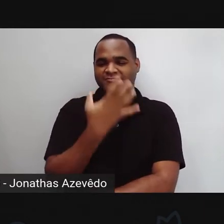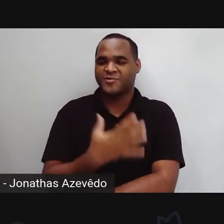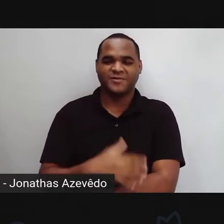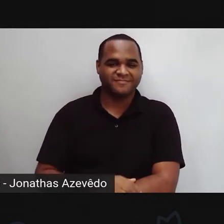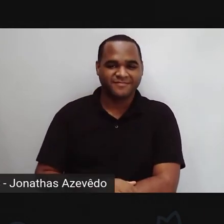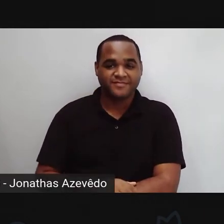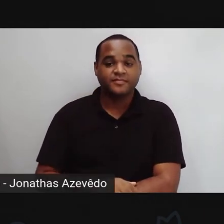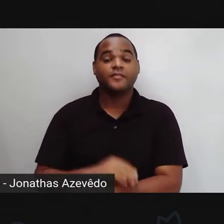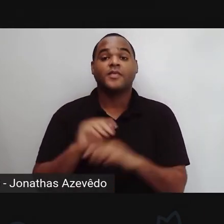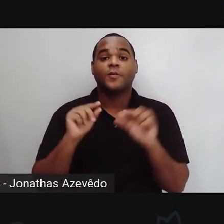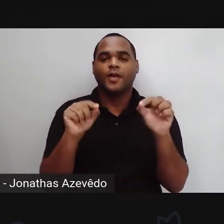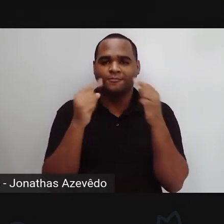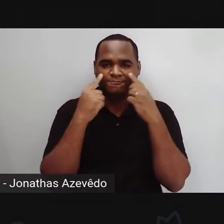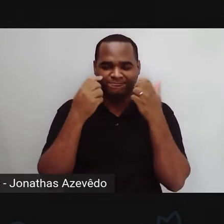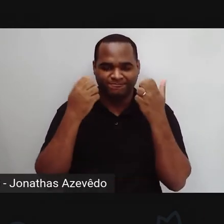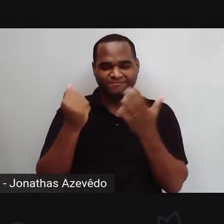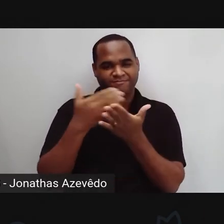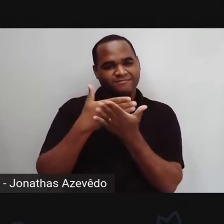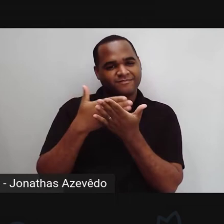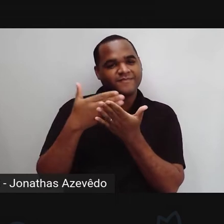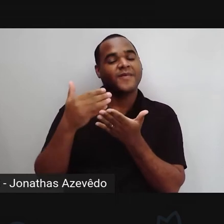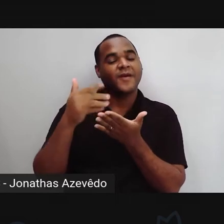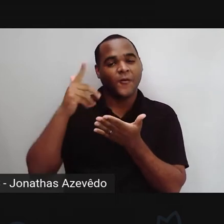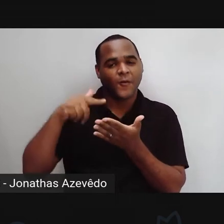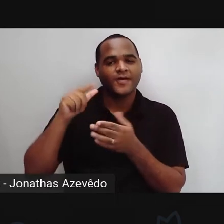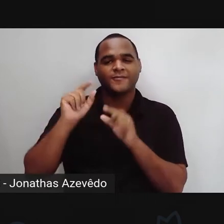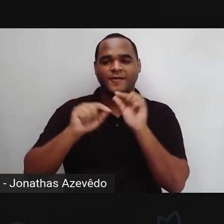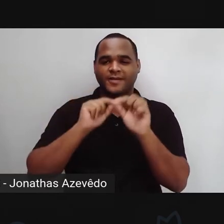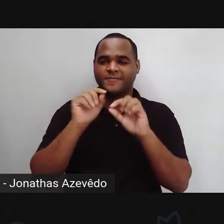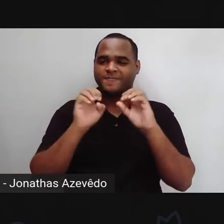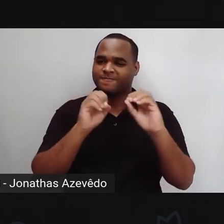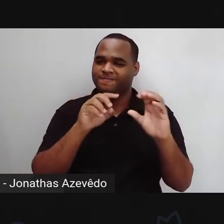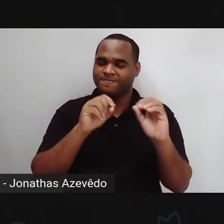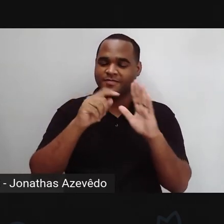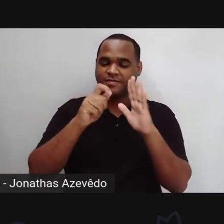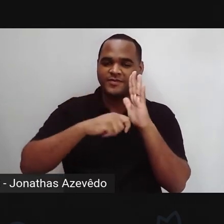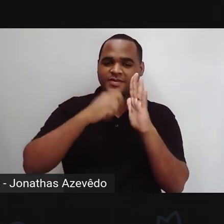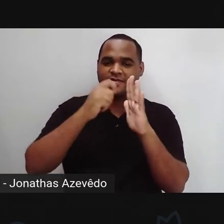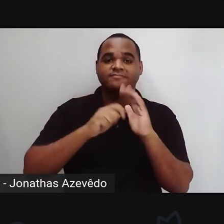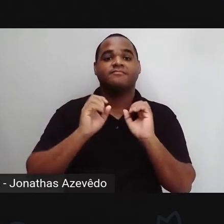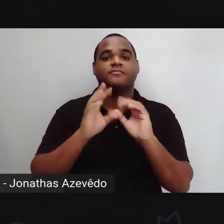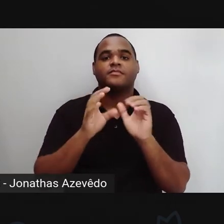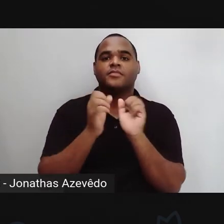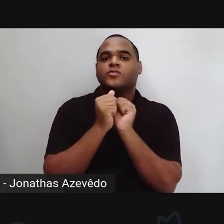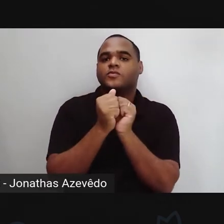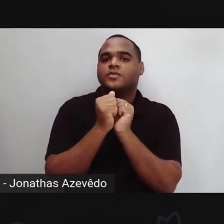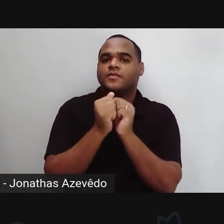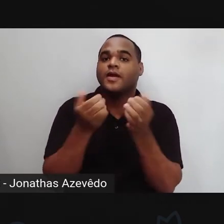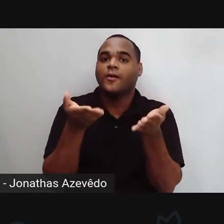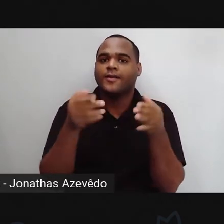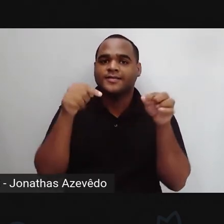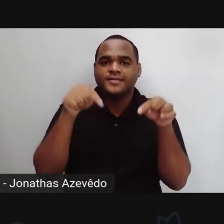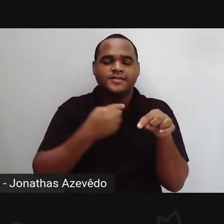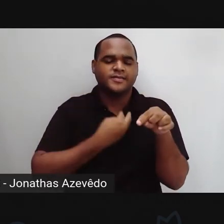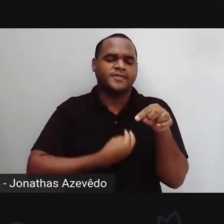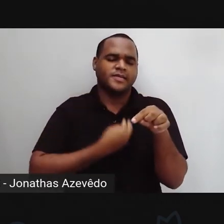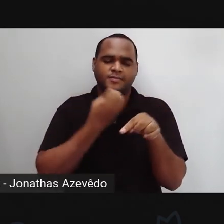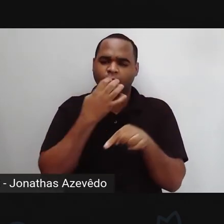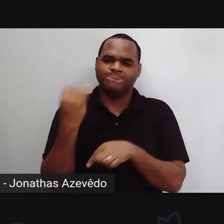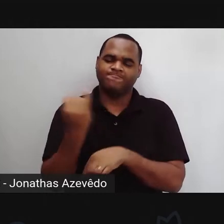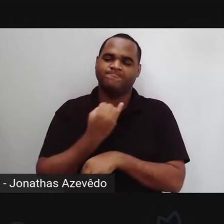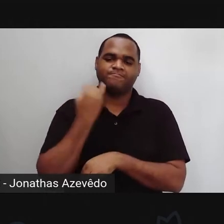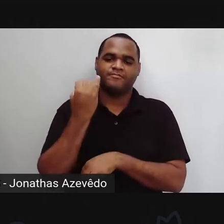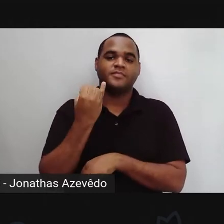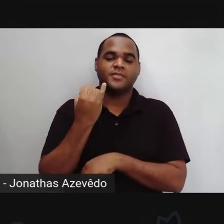só, estamos aqui para começarmos mais uma videoaula, para juntos aí termos este momento tão importante,